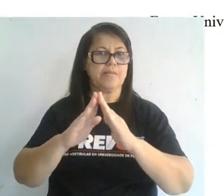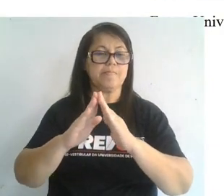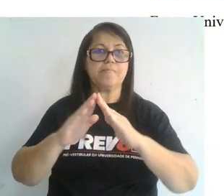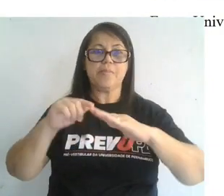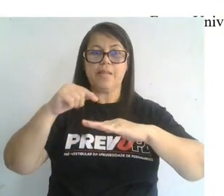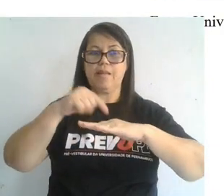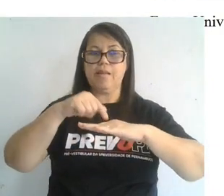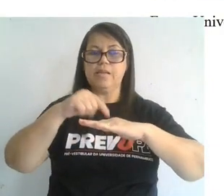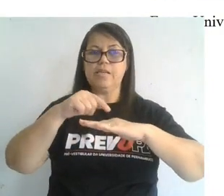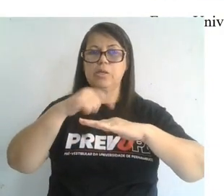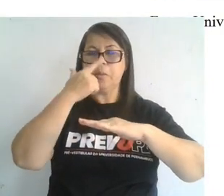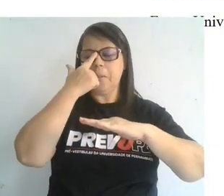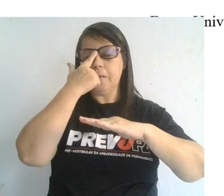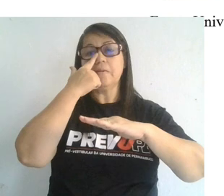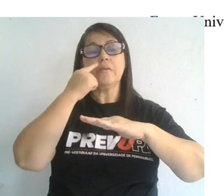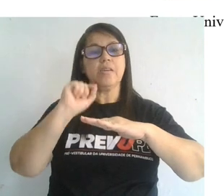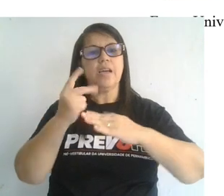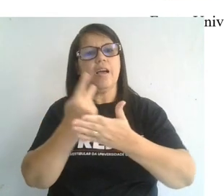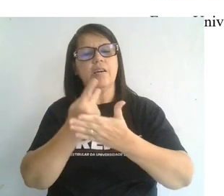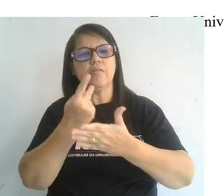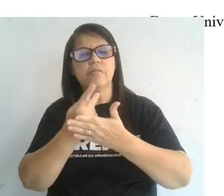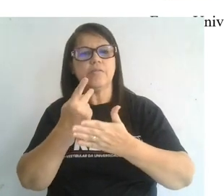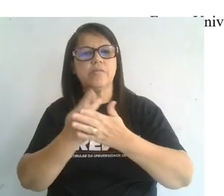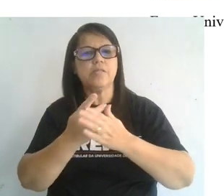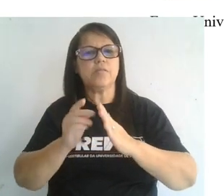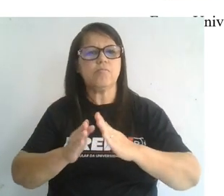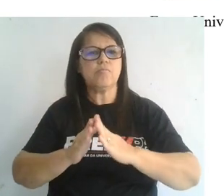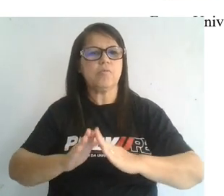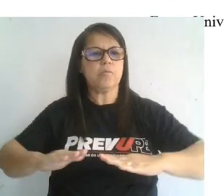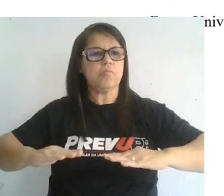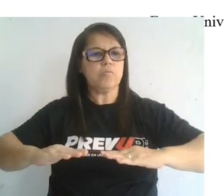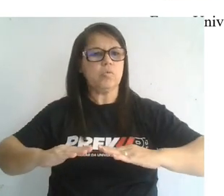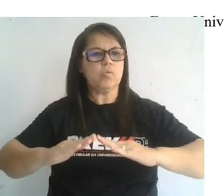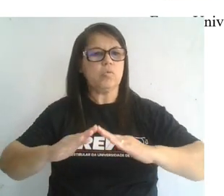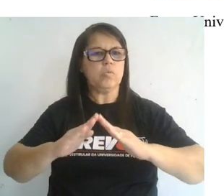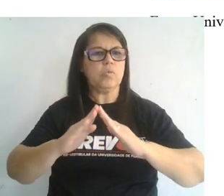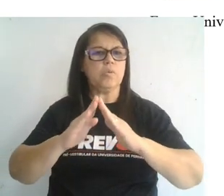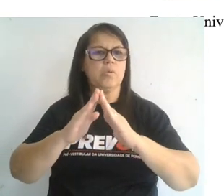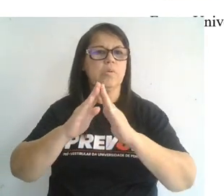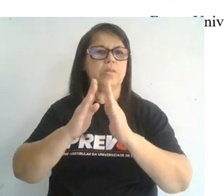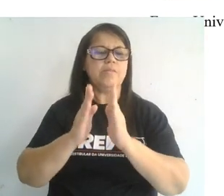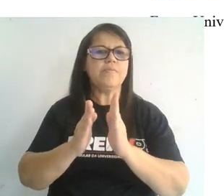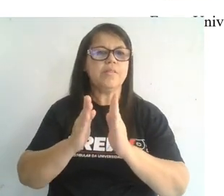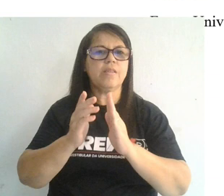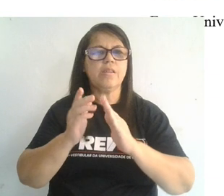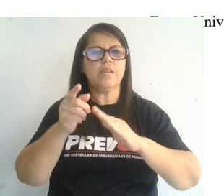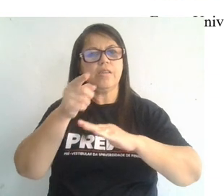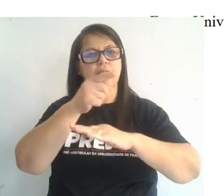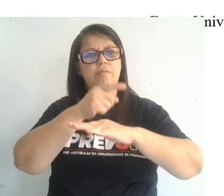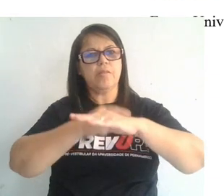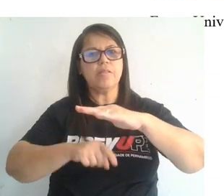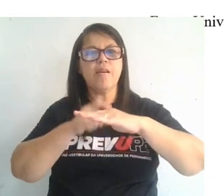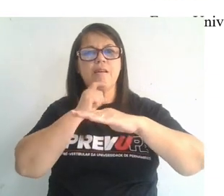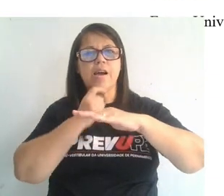espessa e ela vai caindo, sofrendo subdução. Então o material frio cai,